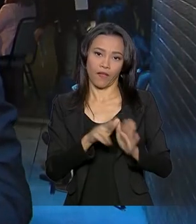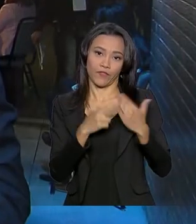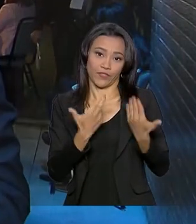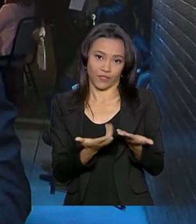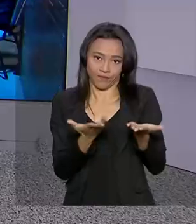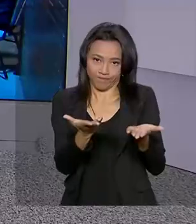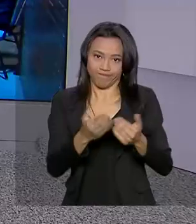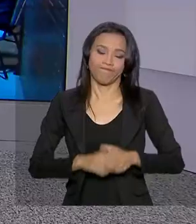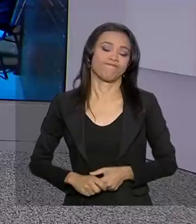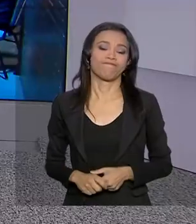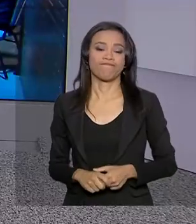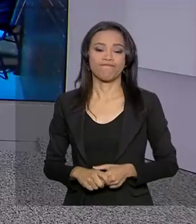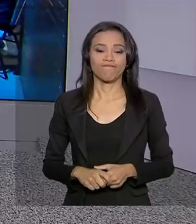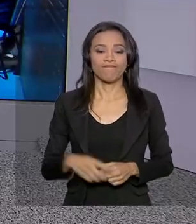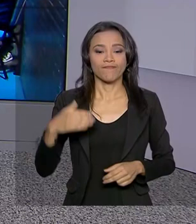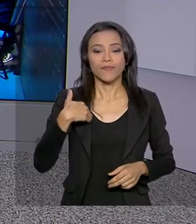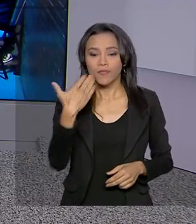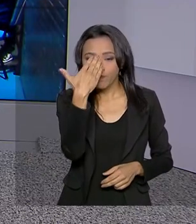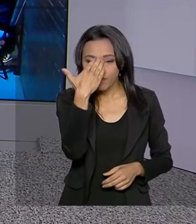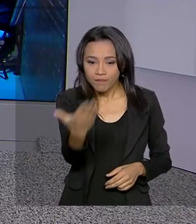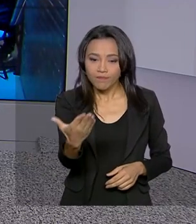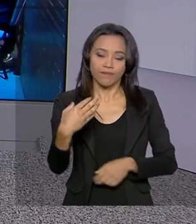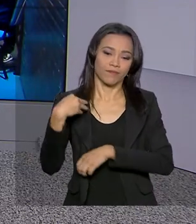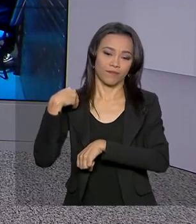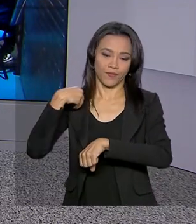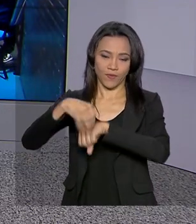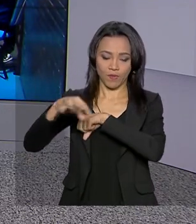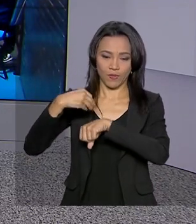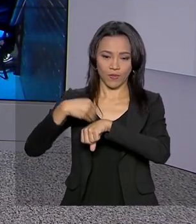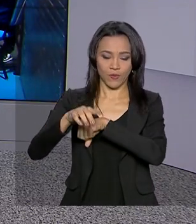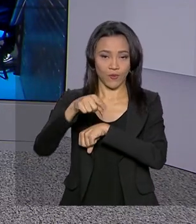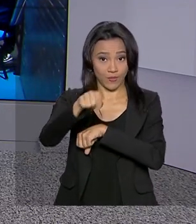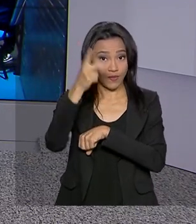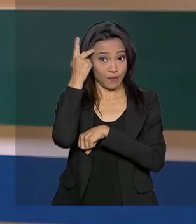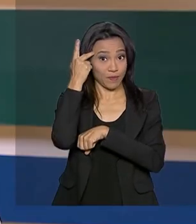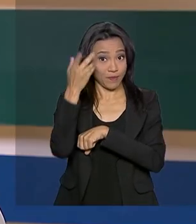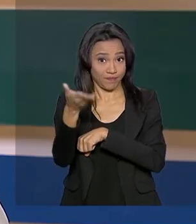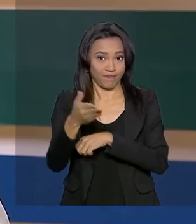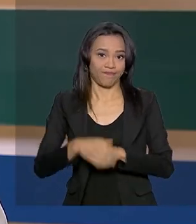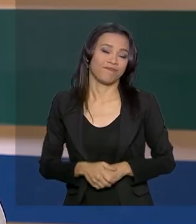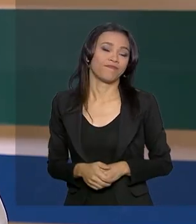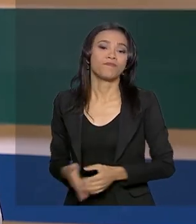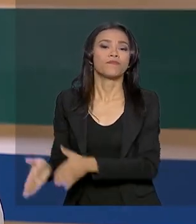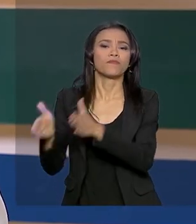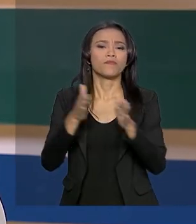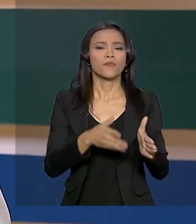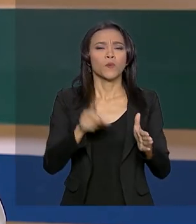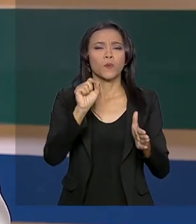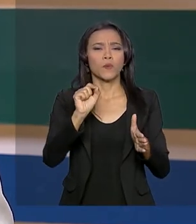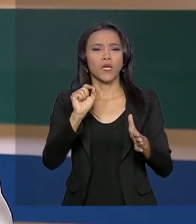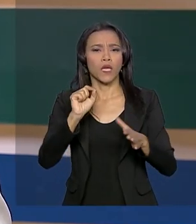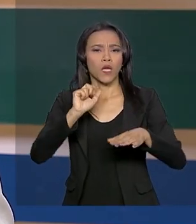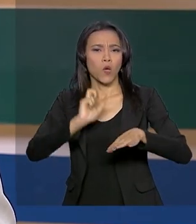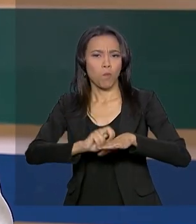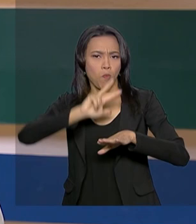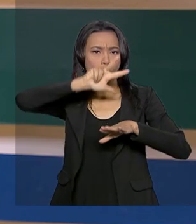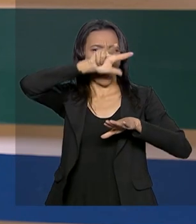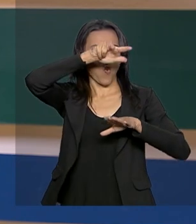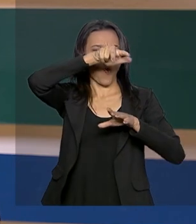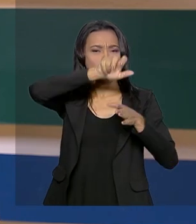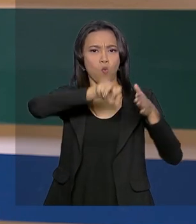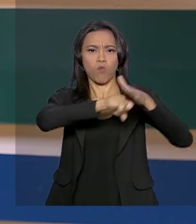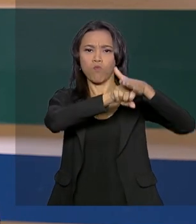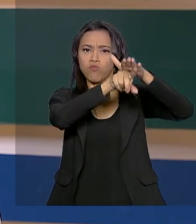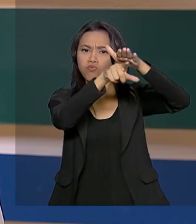Renata. Obrigada, Ricardo, pelas suas informações ao vivo, direto de São Paulo. Simular um pulo de paraquedas ou uma